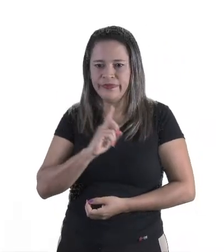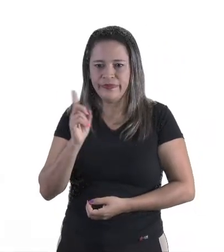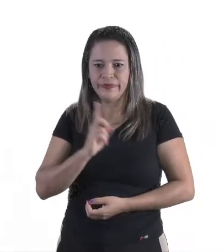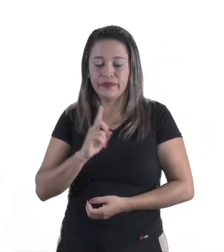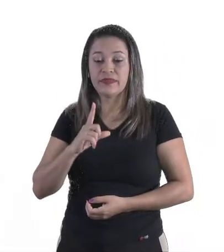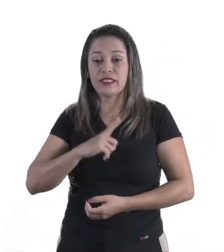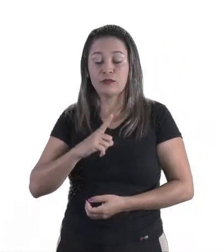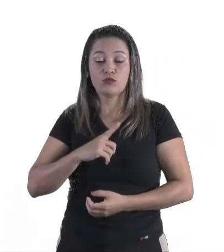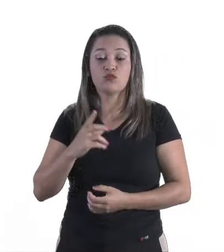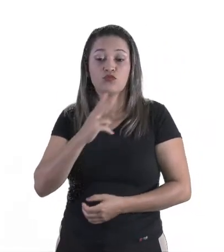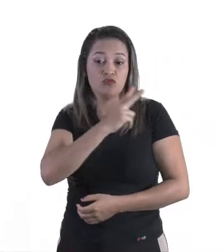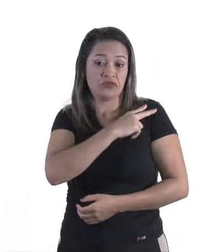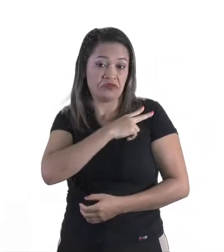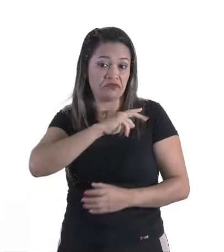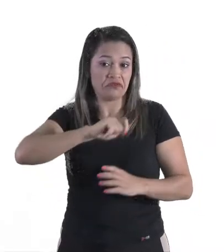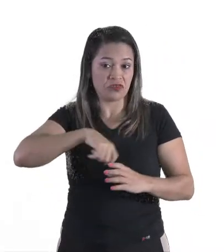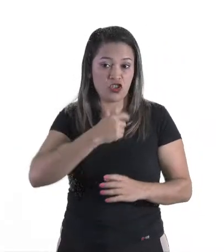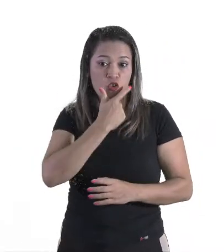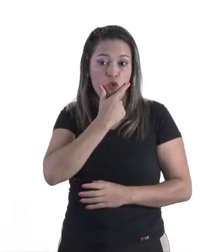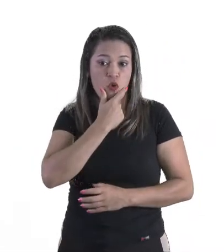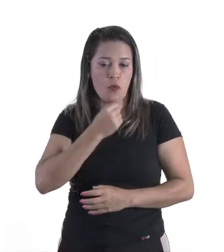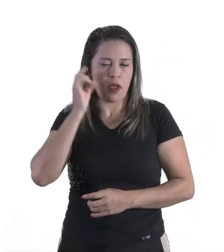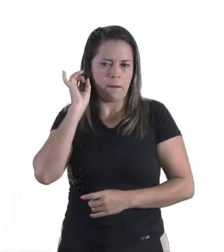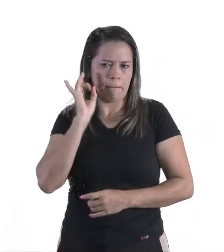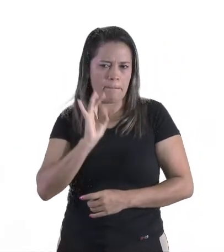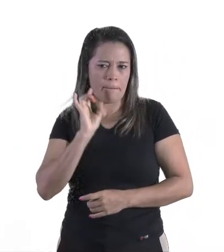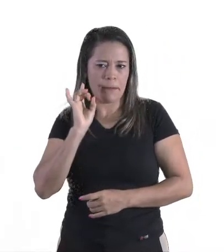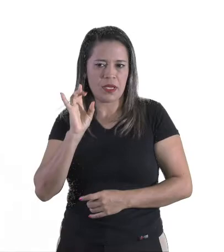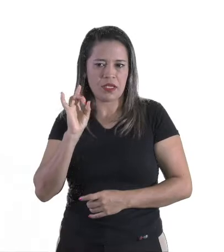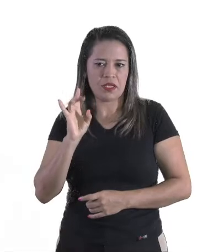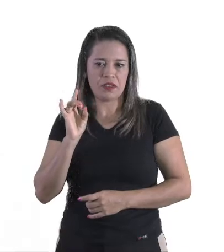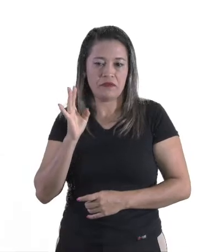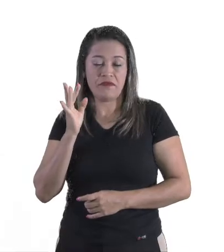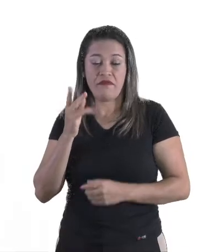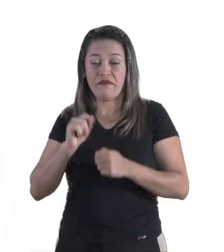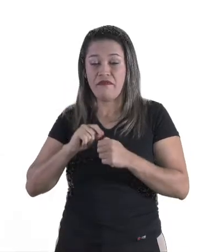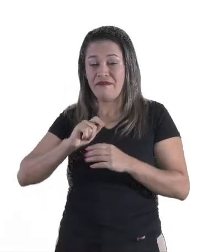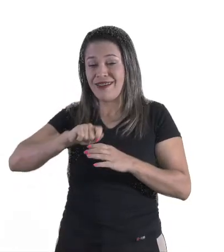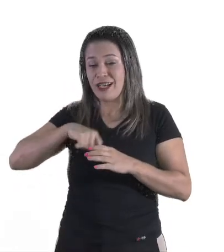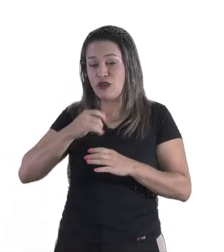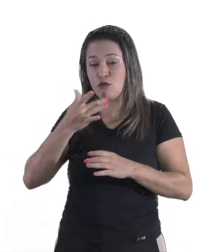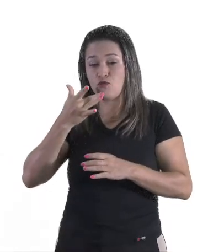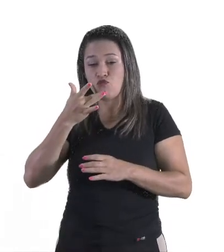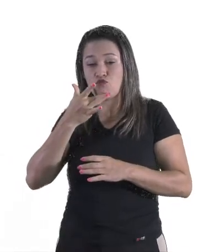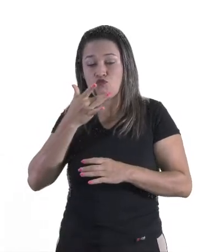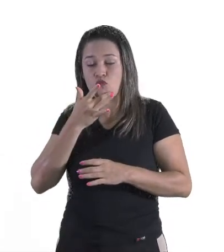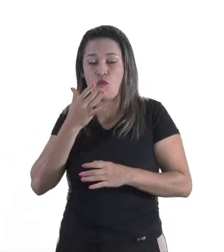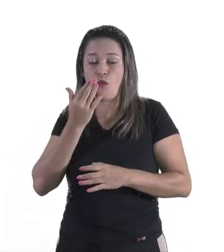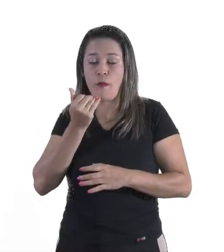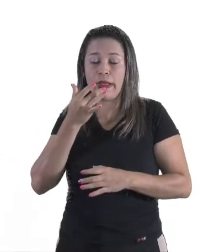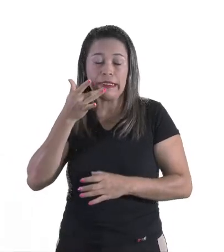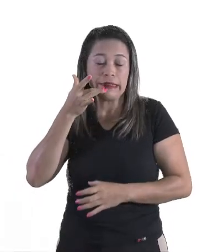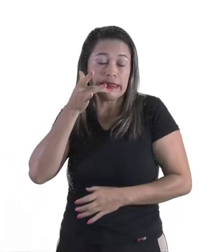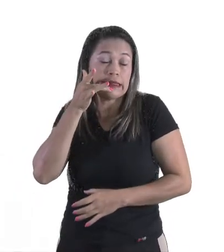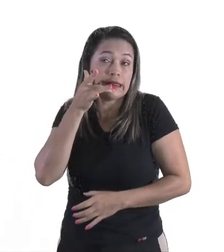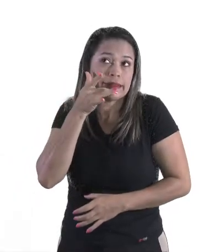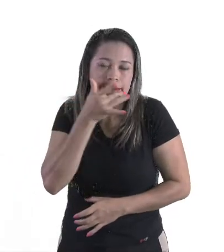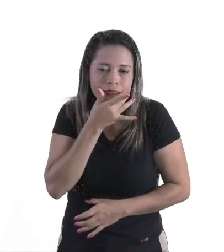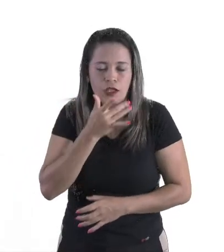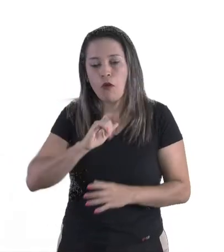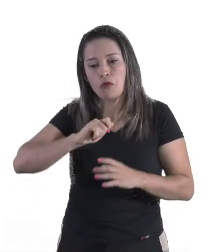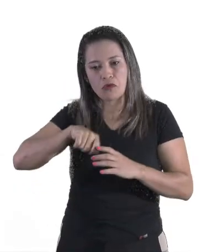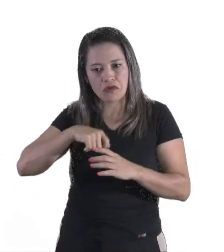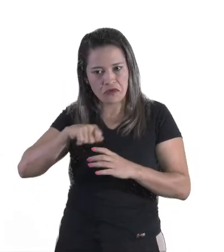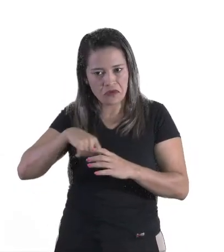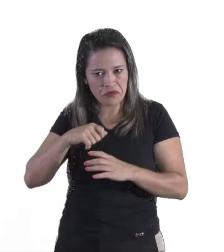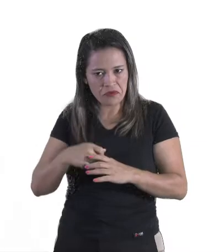cozinha, homens, que são especialistas, fazem uma comida deliciosa. Então, cozinhar pode